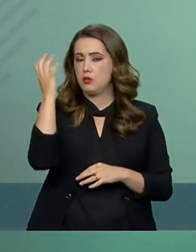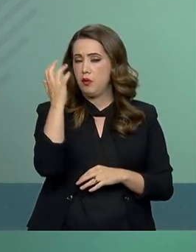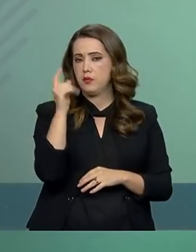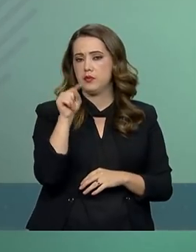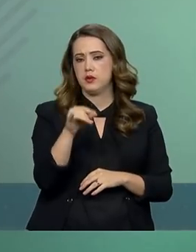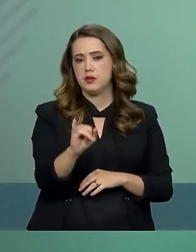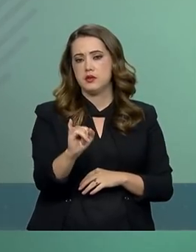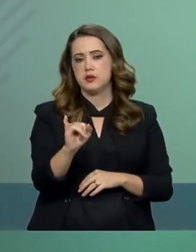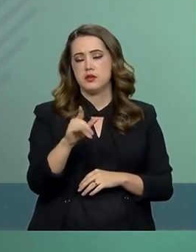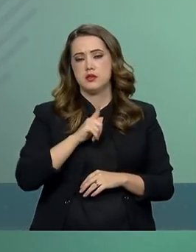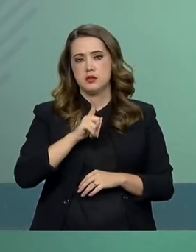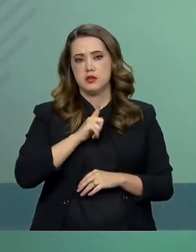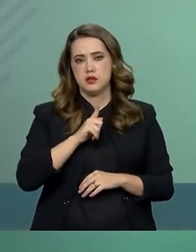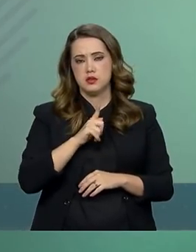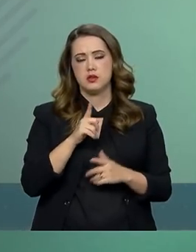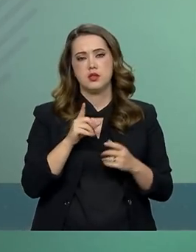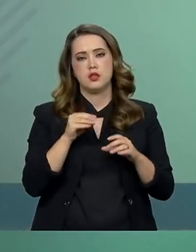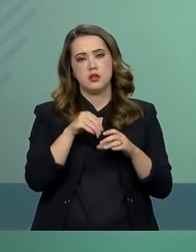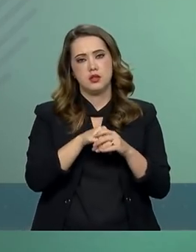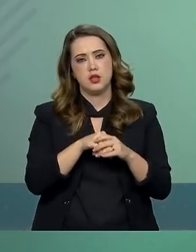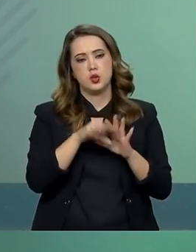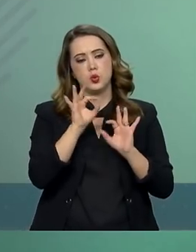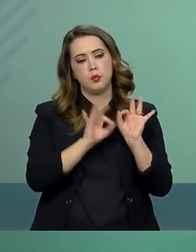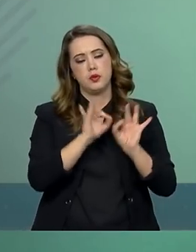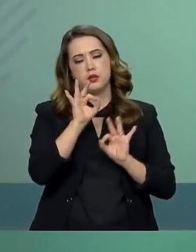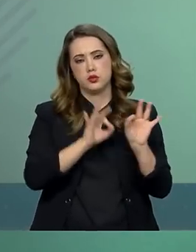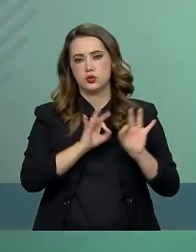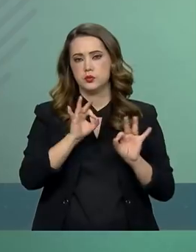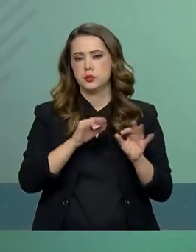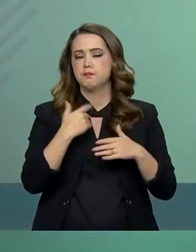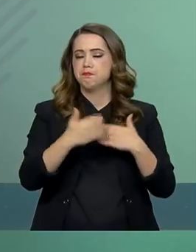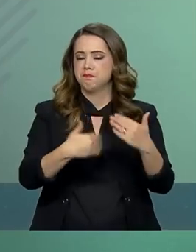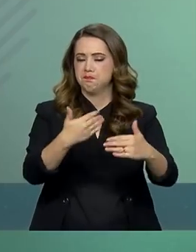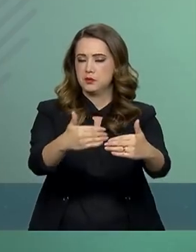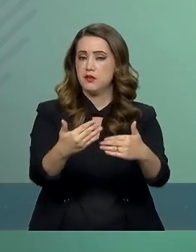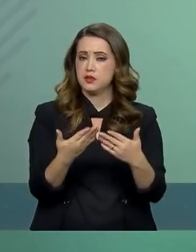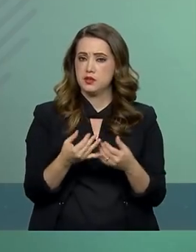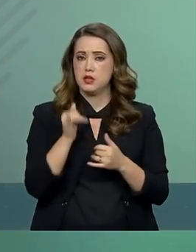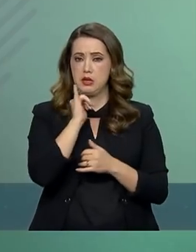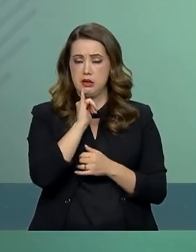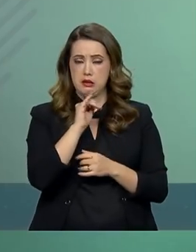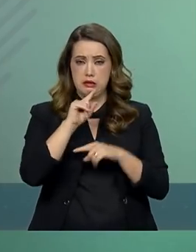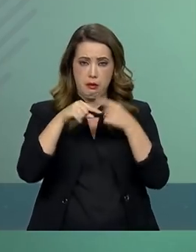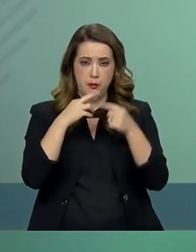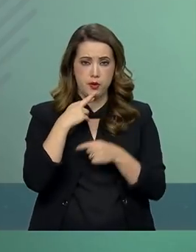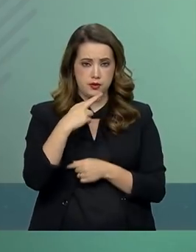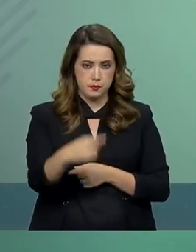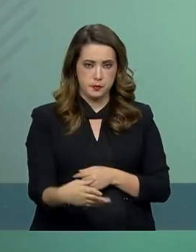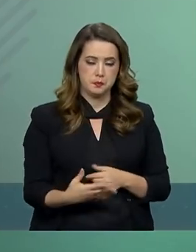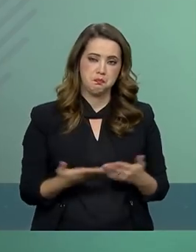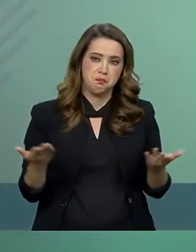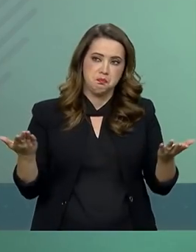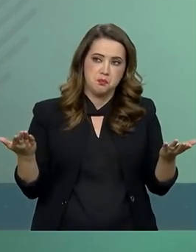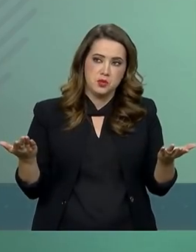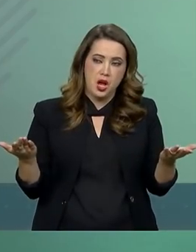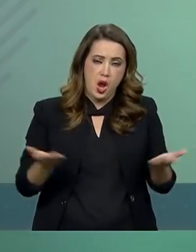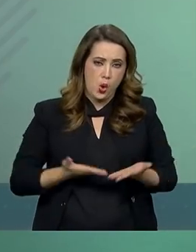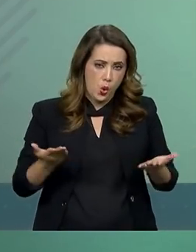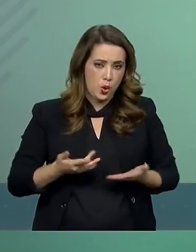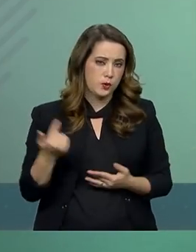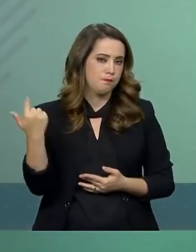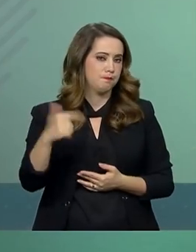se por acaso estiver ainda dentro do planejamento e avançarei para vocês. No momento eu não tenho conhecimento de